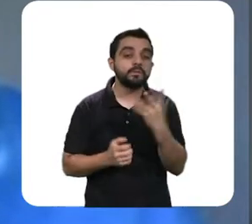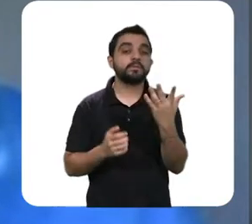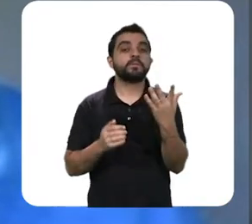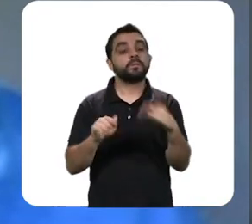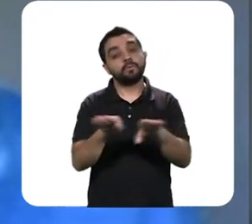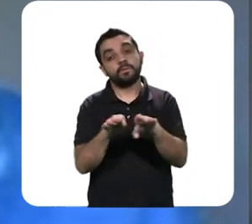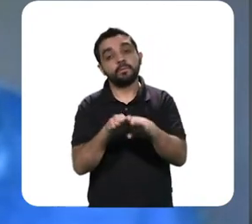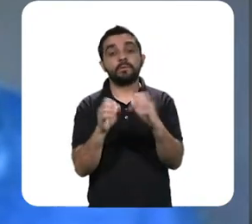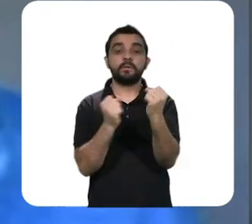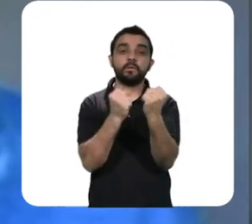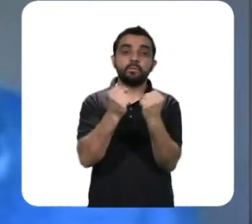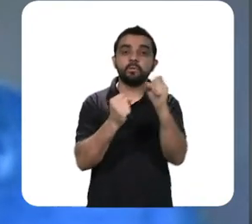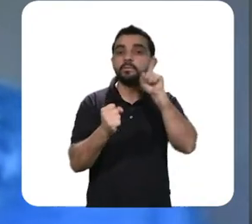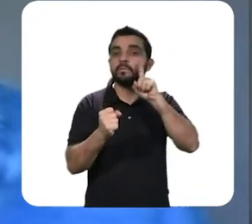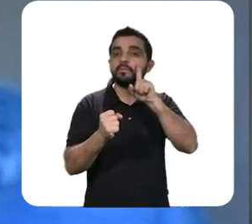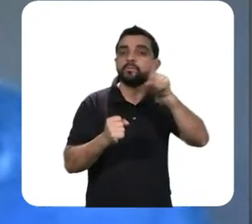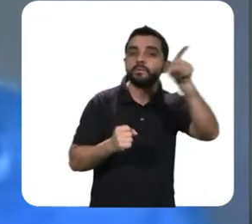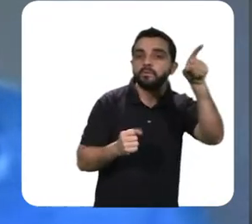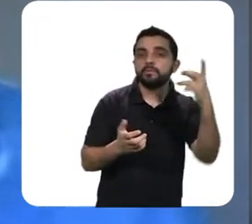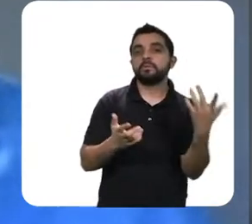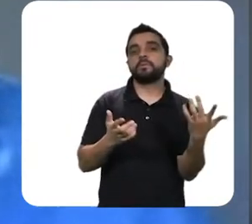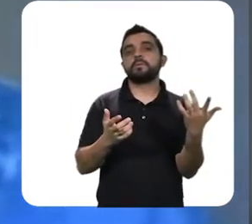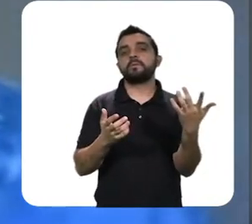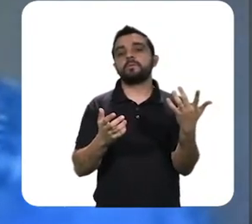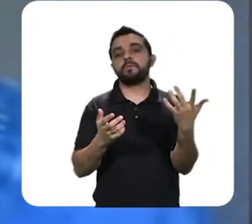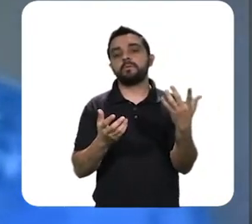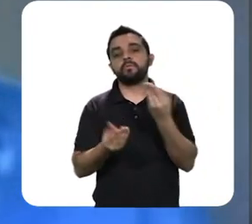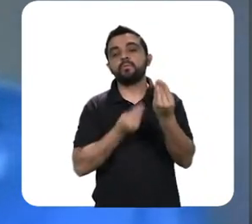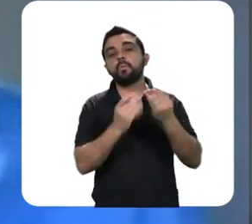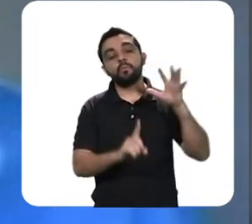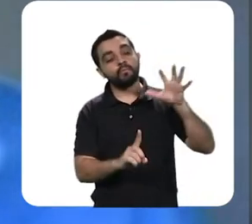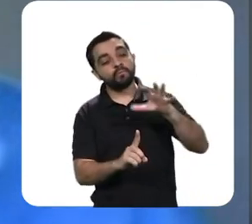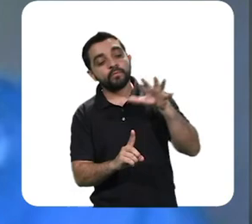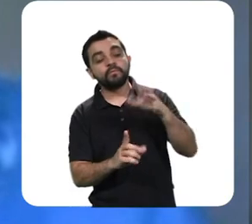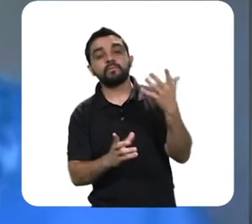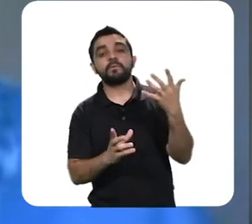para a economia brasileira ou para a economia norte-americana,